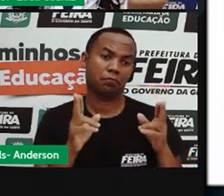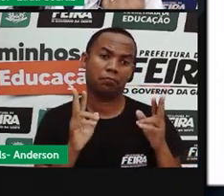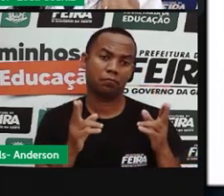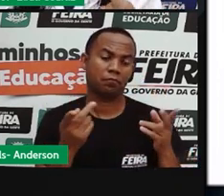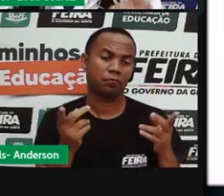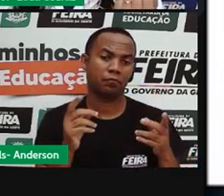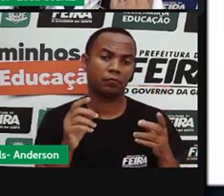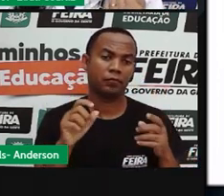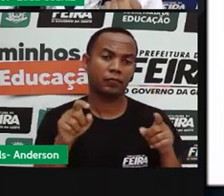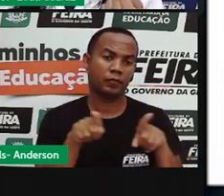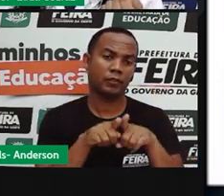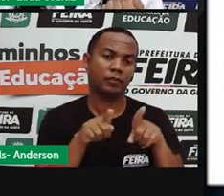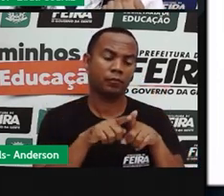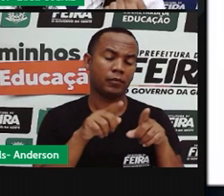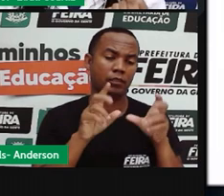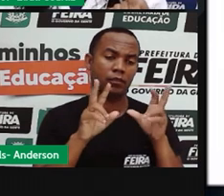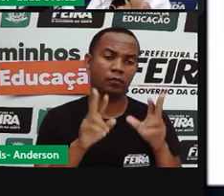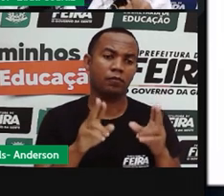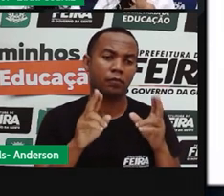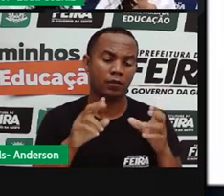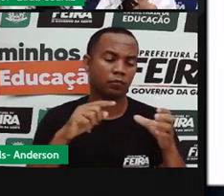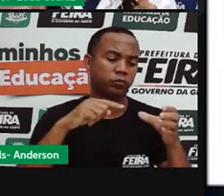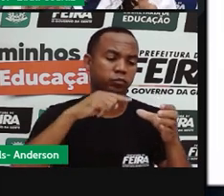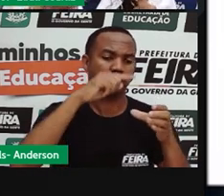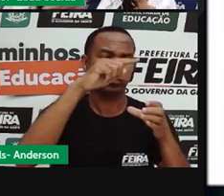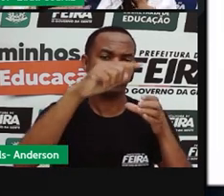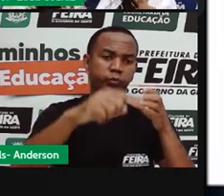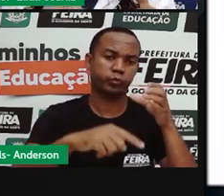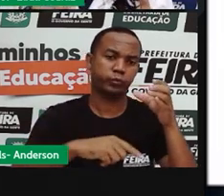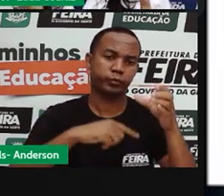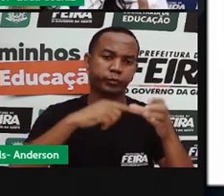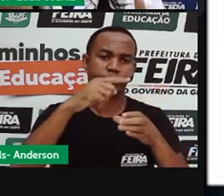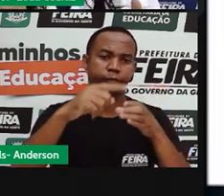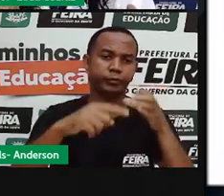em volta de si mesma faz com que a gente...